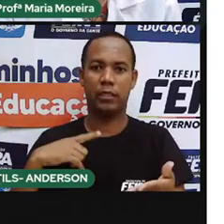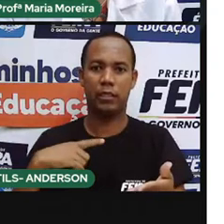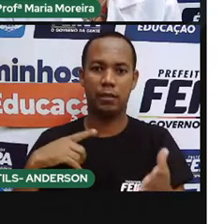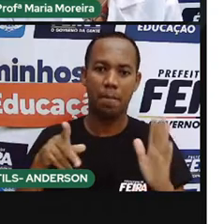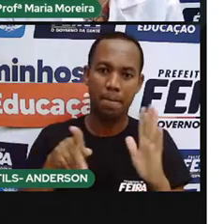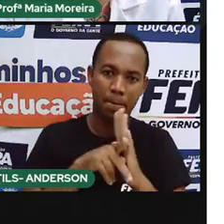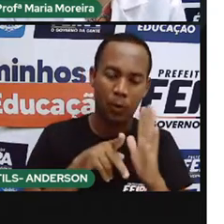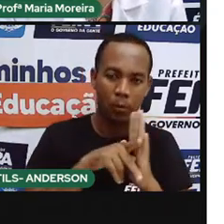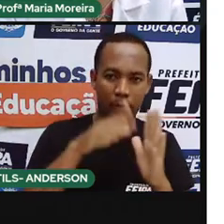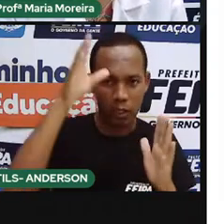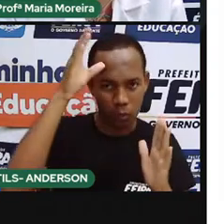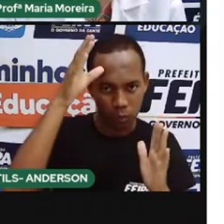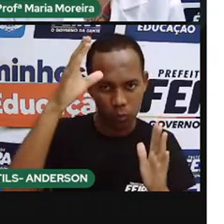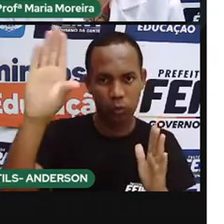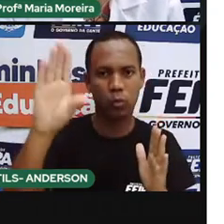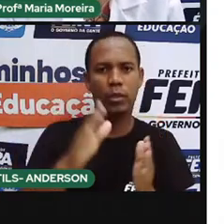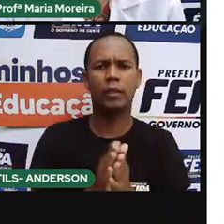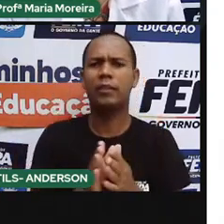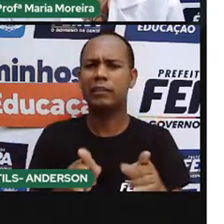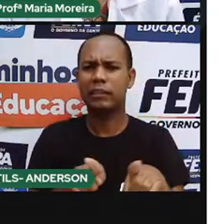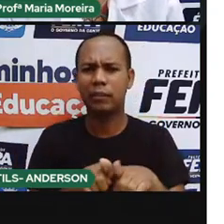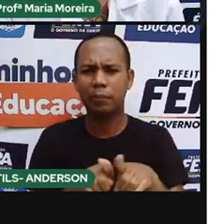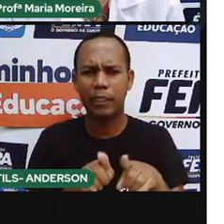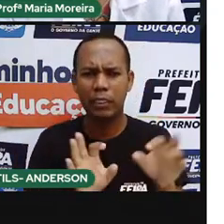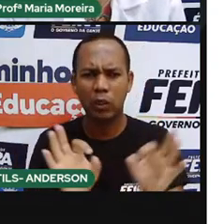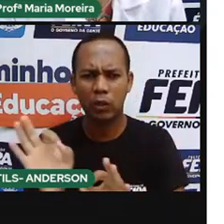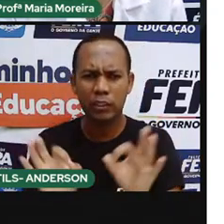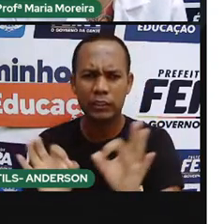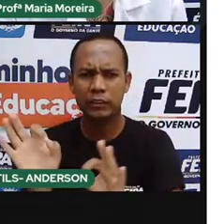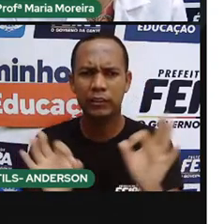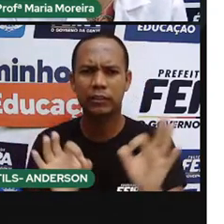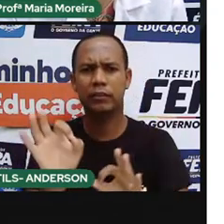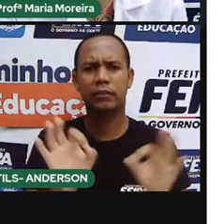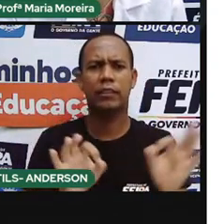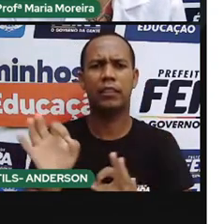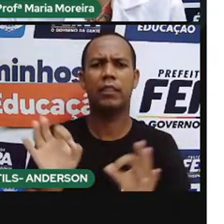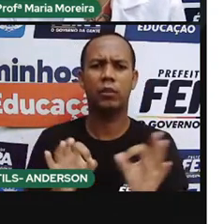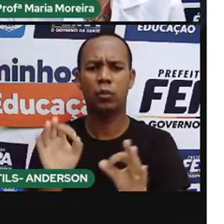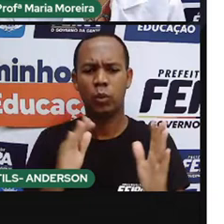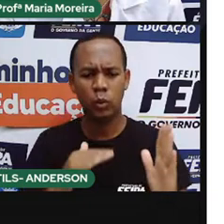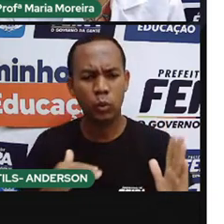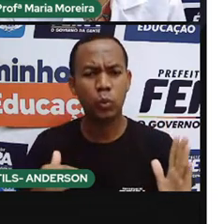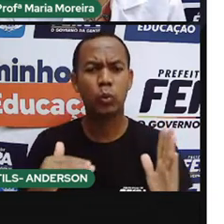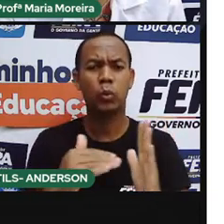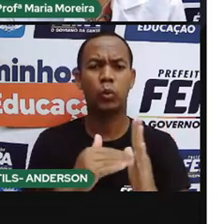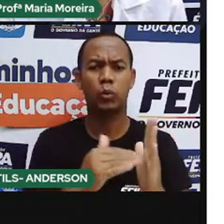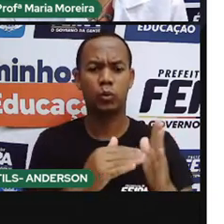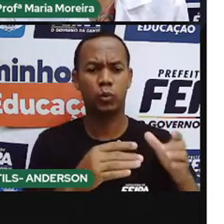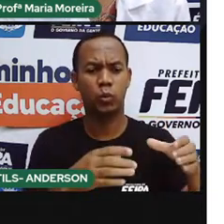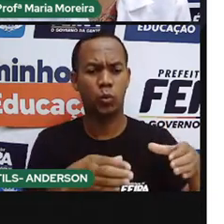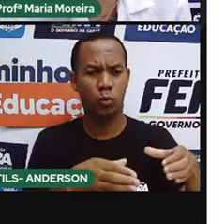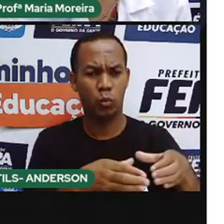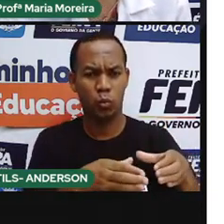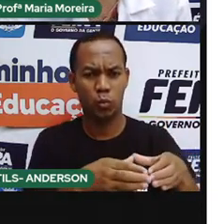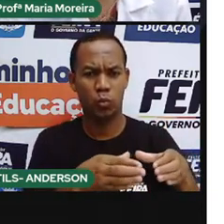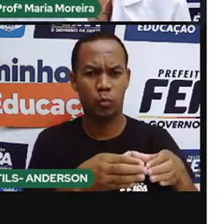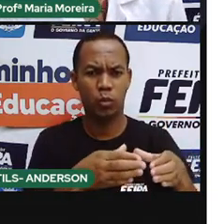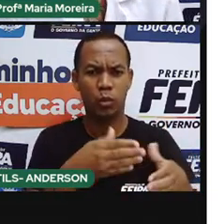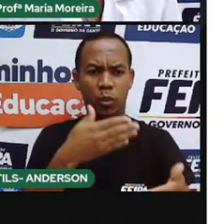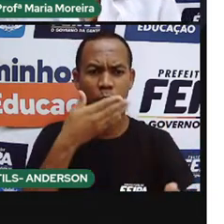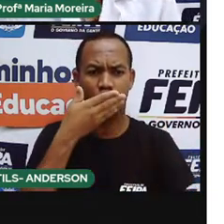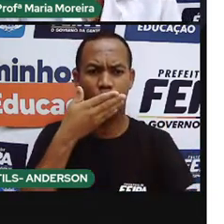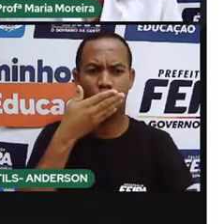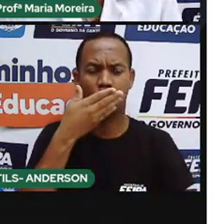existem algumas formas de organização que são comuns a praticamente todos os povos indígenas. Vocês lembram